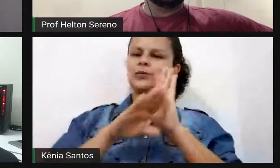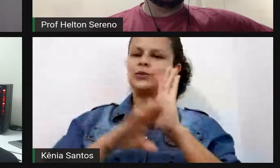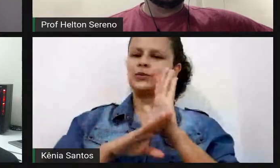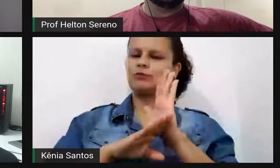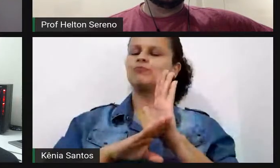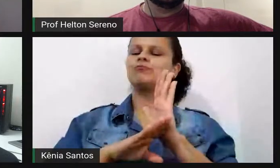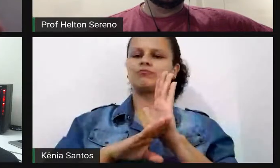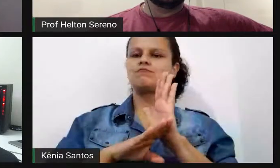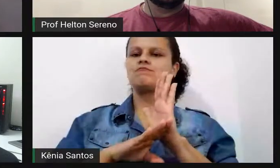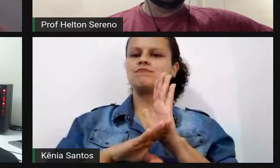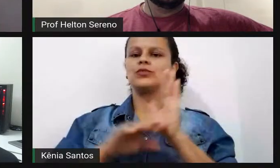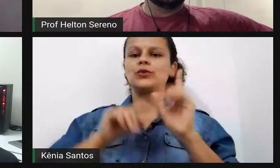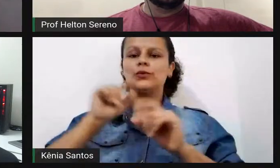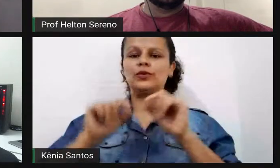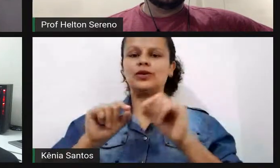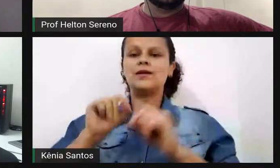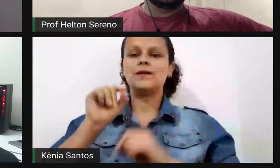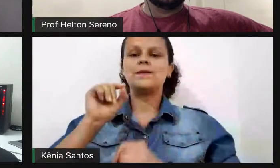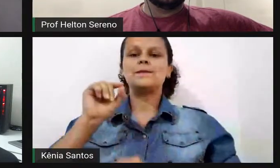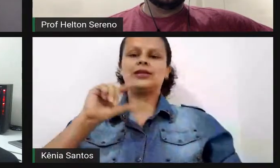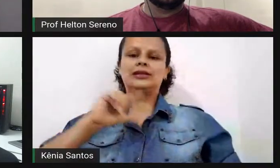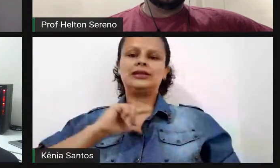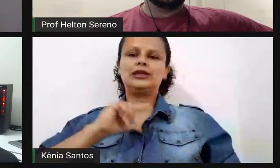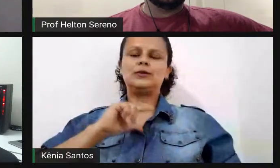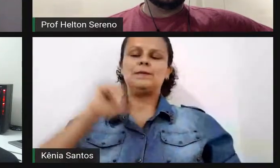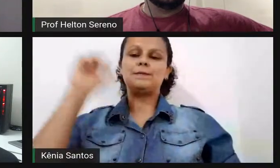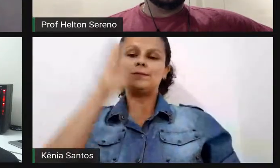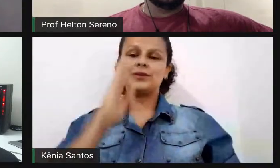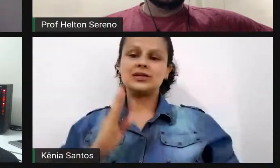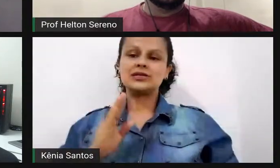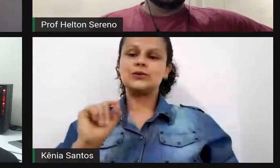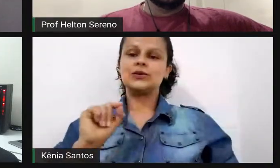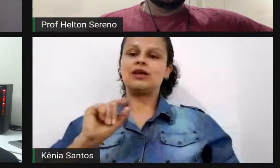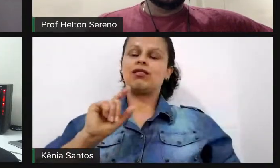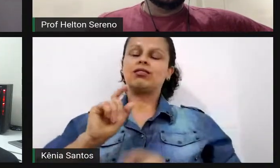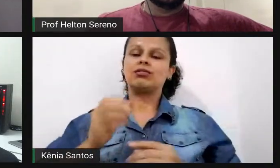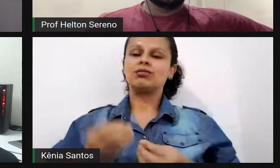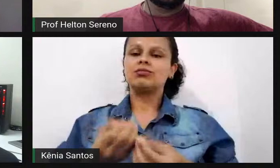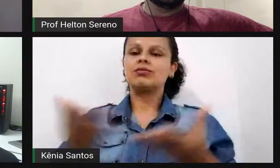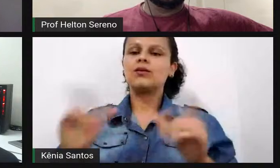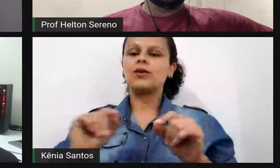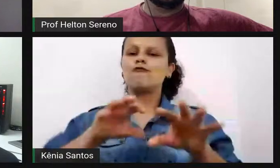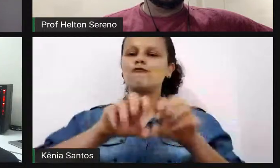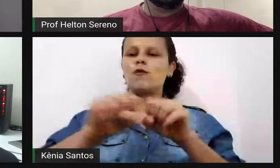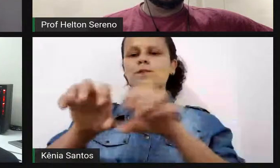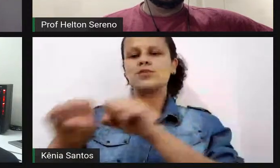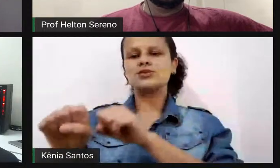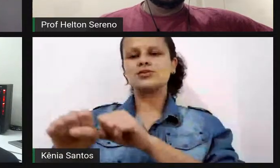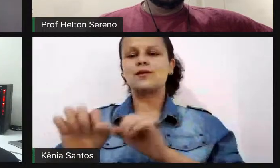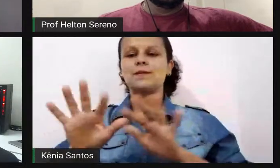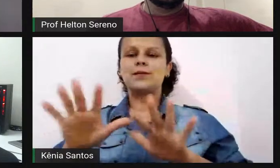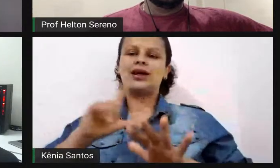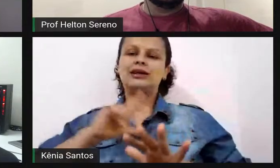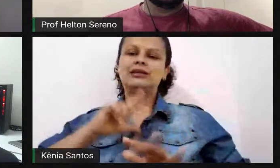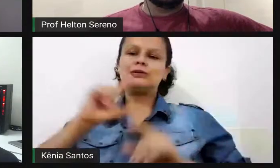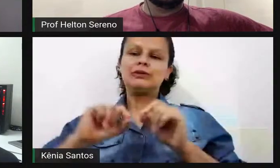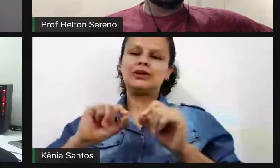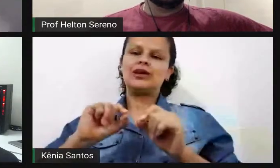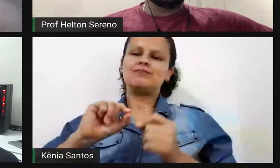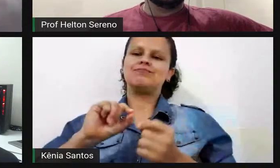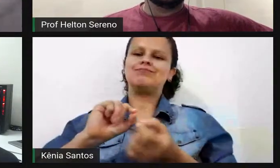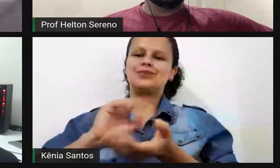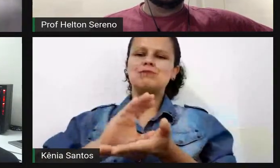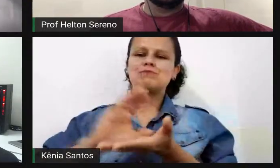a sigla para Brasileiros Formando Formadores. Infelizmente, nós sofremos sérios cortes orçamentares, que